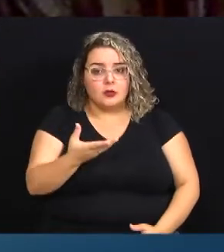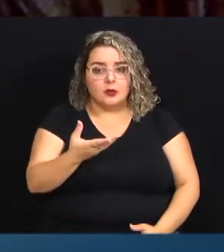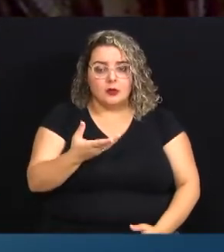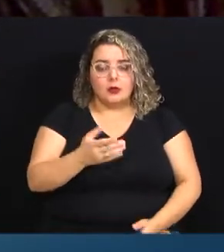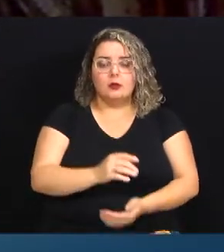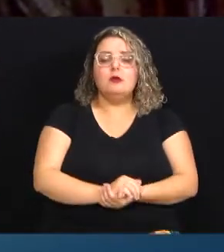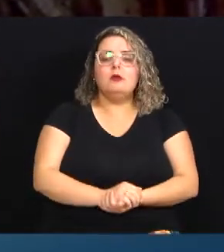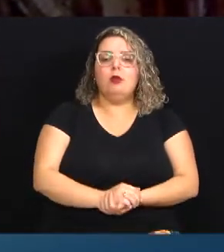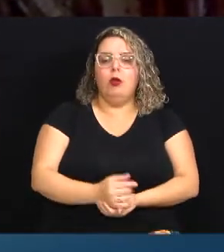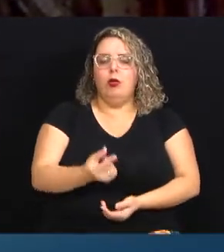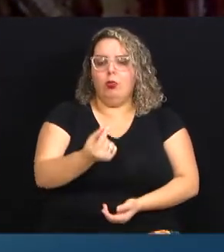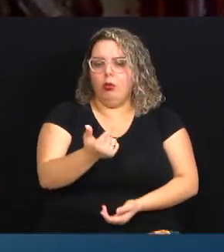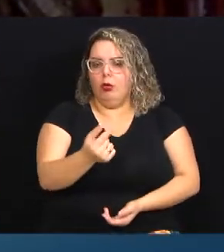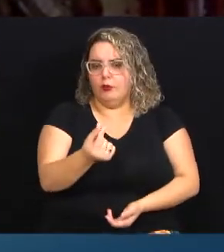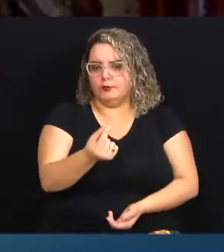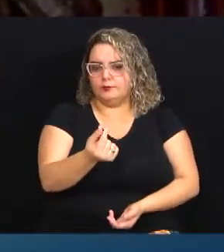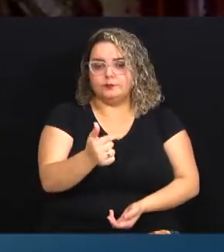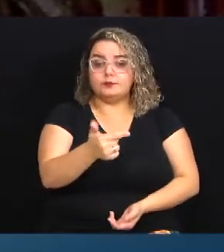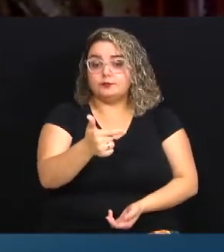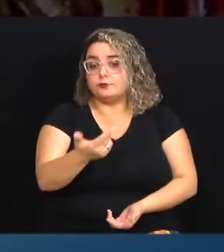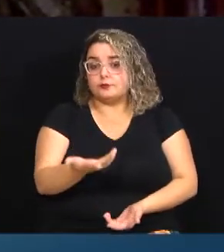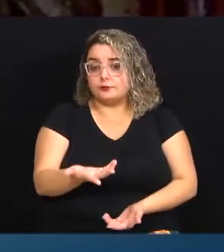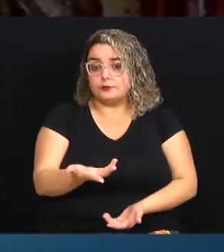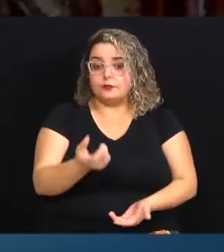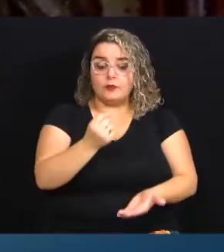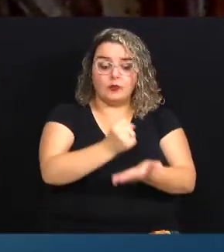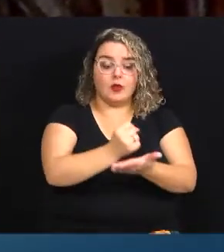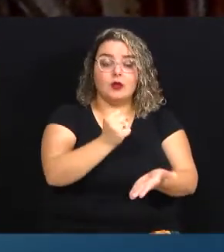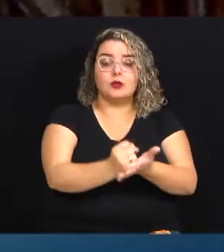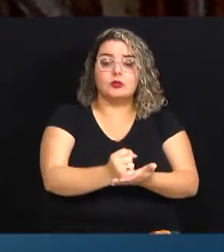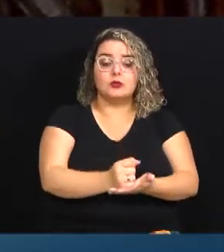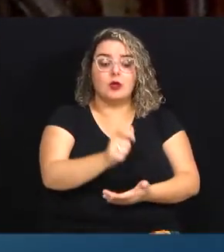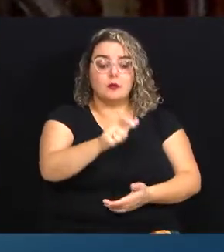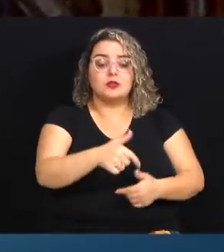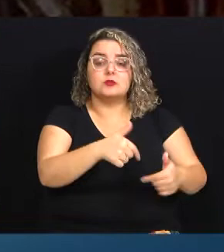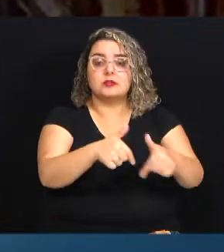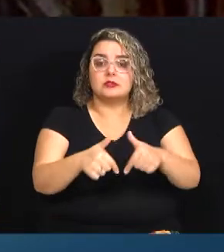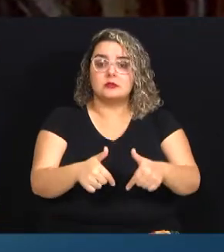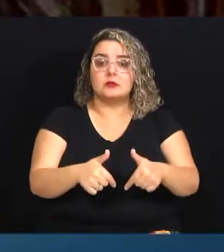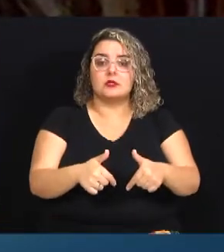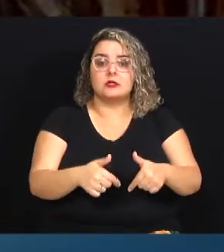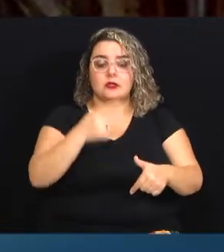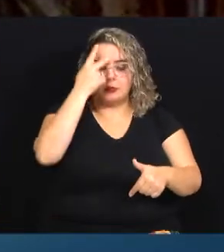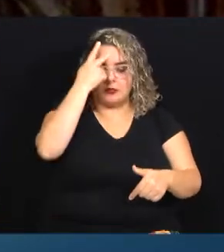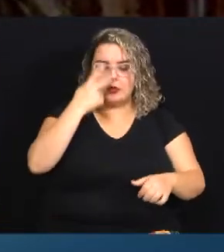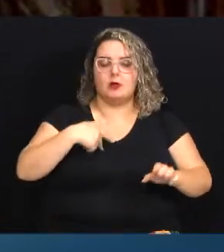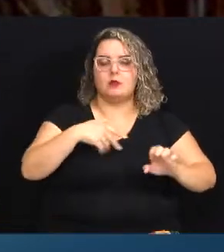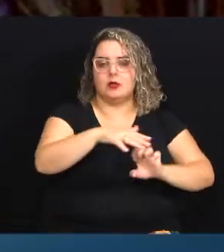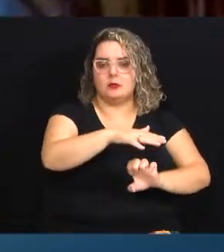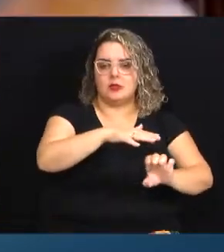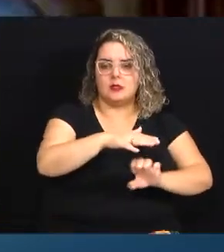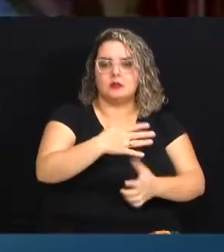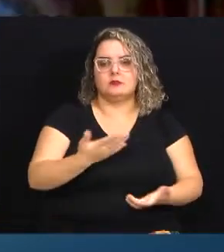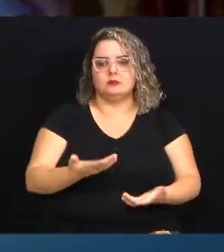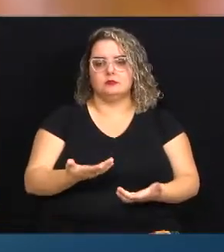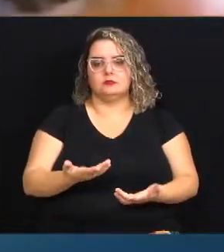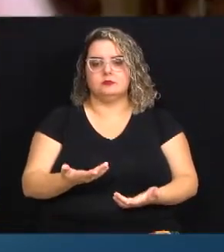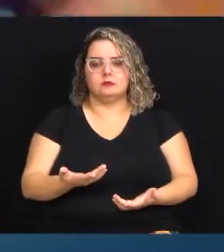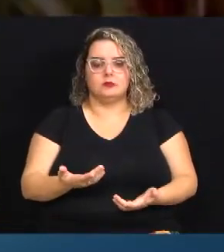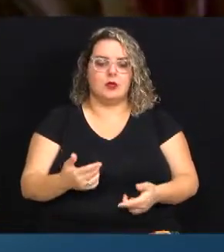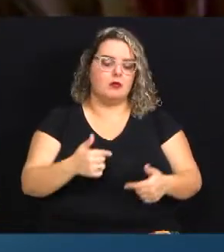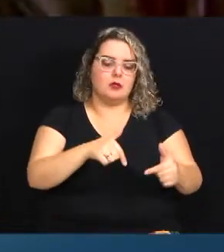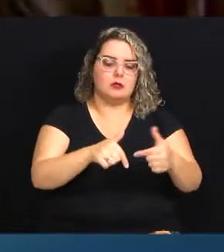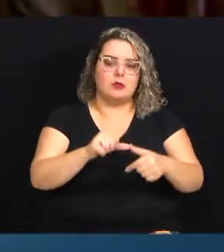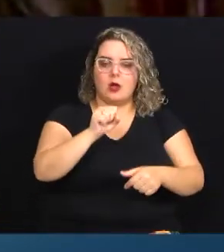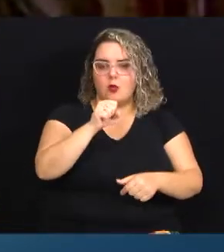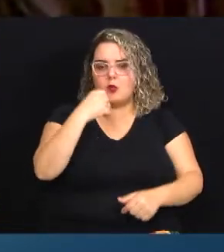tem capital, ele não tem dinheiro para contratar um trabalhador. E, dessa forma, o trabalhador vai trabalhar sei lá, oito